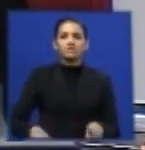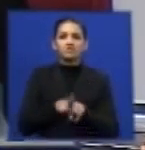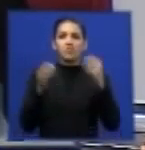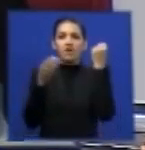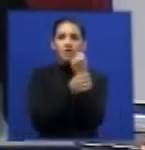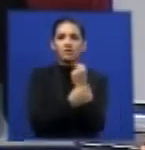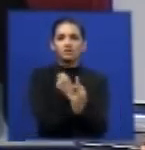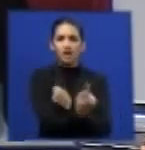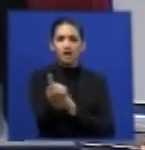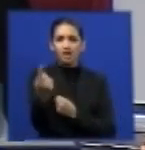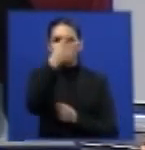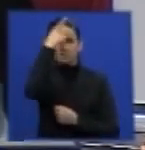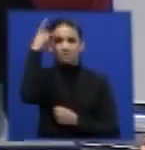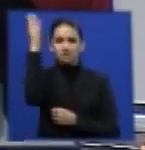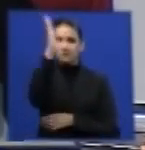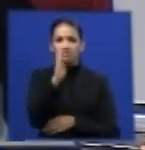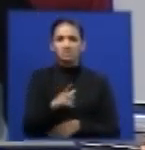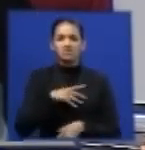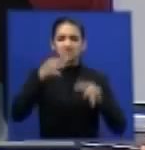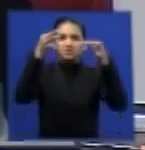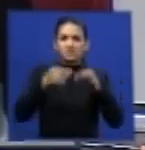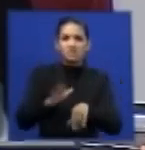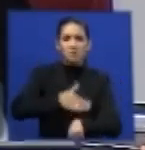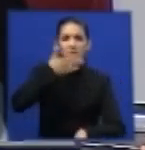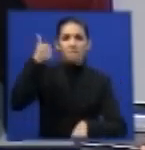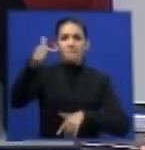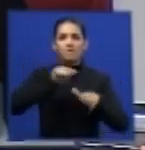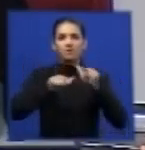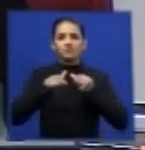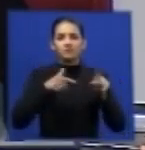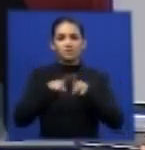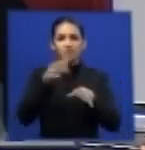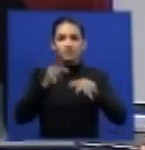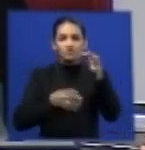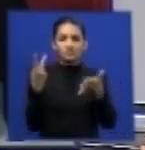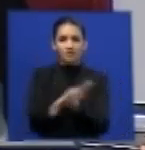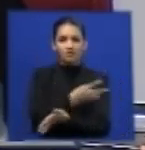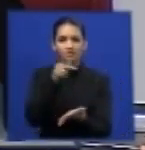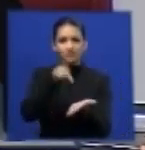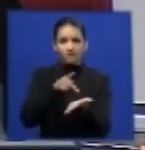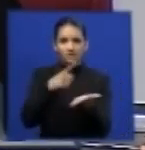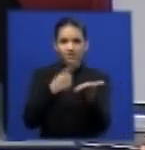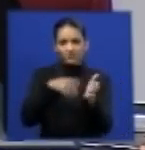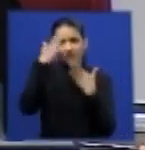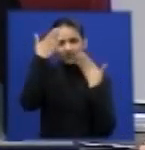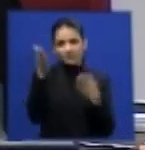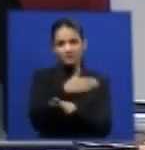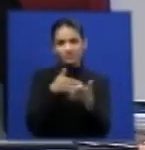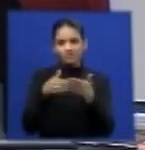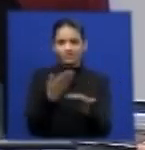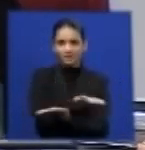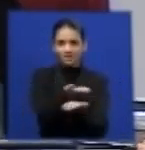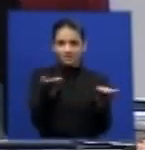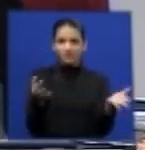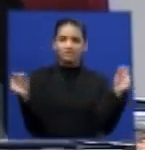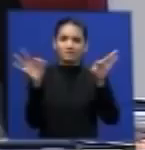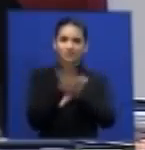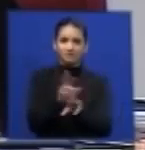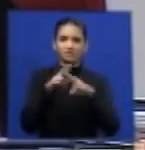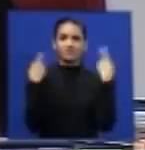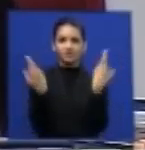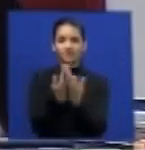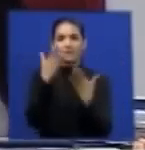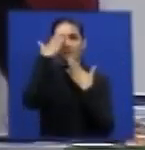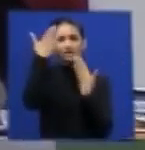dos brasileiros a certeza do nosso melhor serviço para que a justiça seja cumprida eu agradeço a todos e declaro encerrada esta